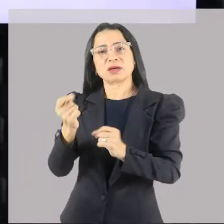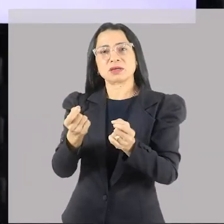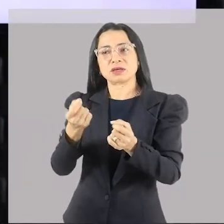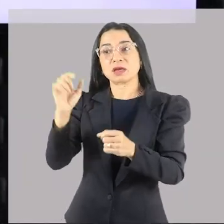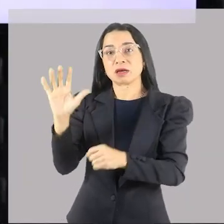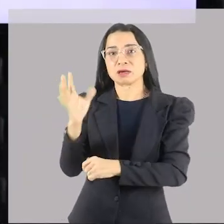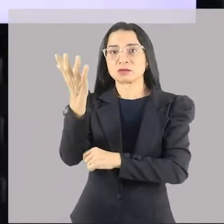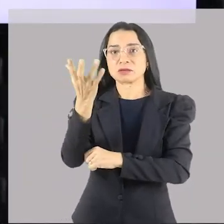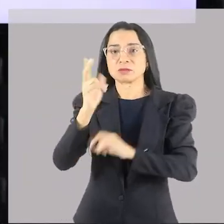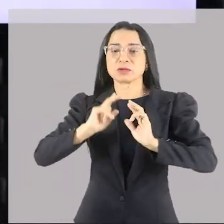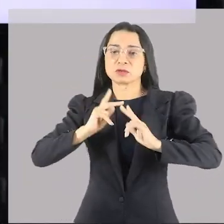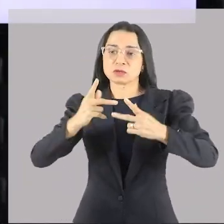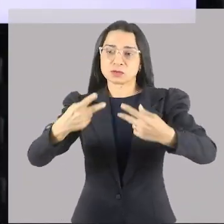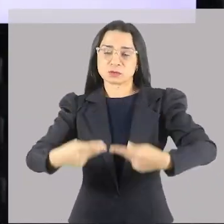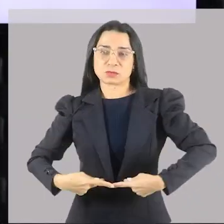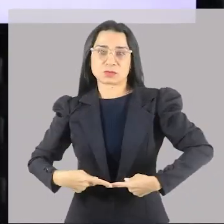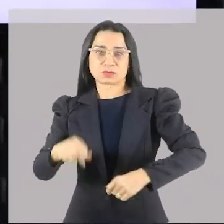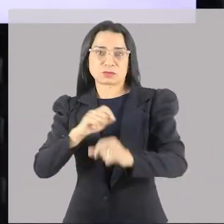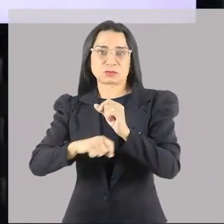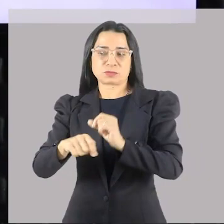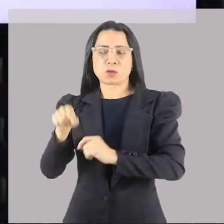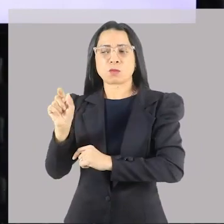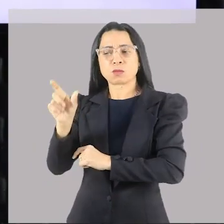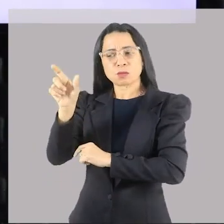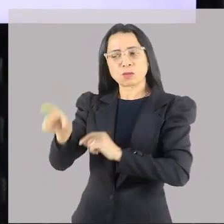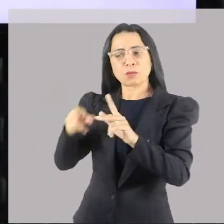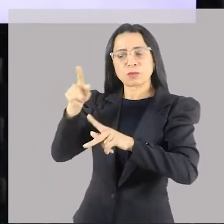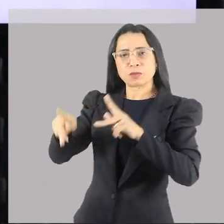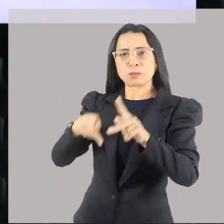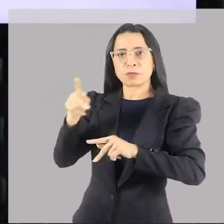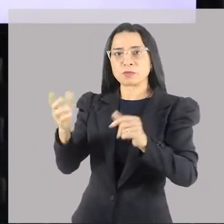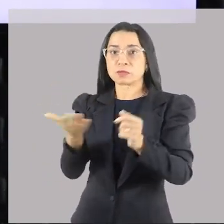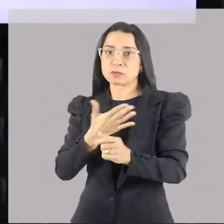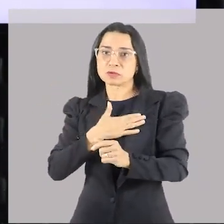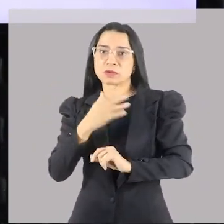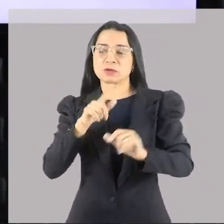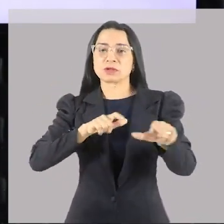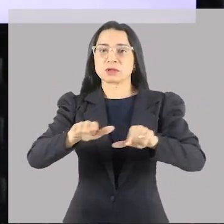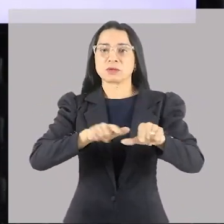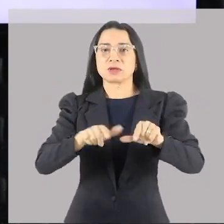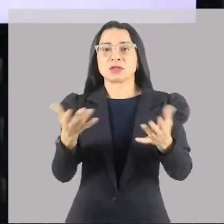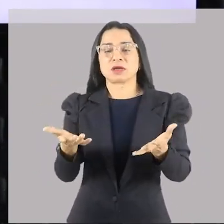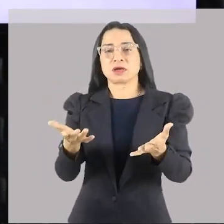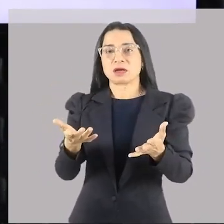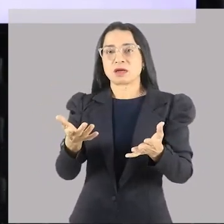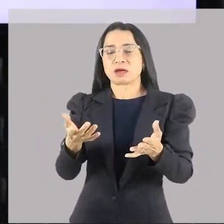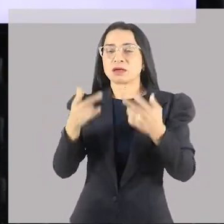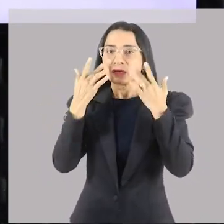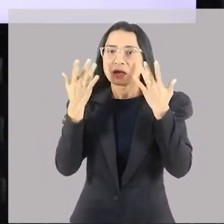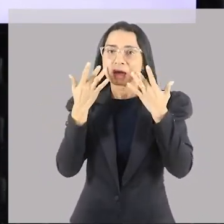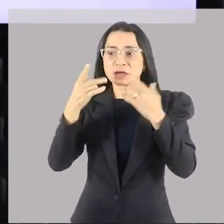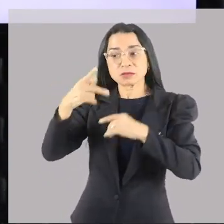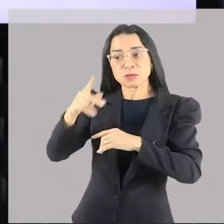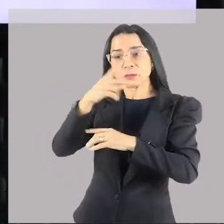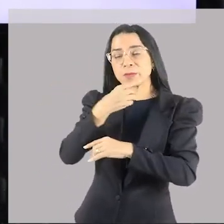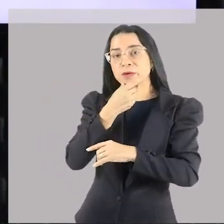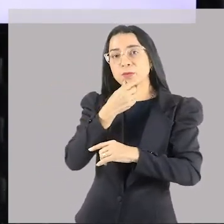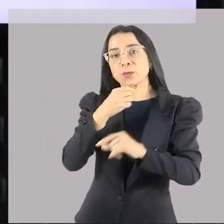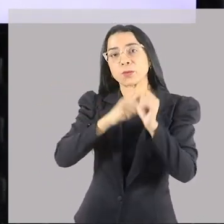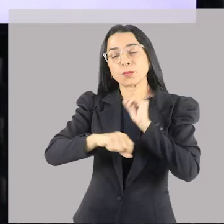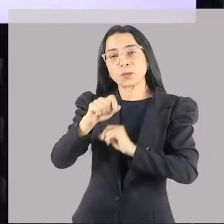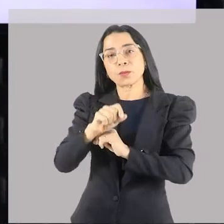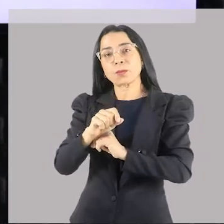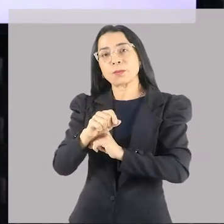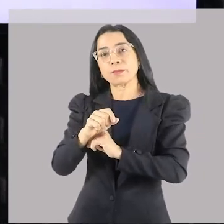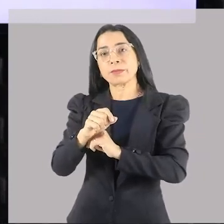vou falar, mas vamos lá, gostavam de trabalhar a arte para o homem, pelo homem, com o homem, entre o homem, entre outras coisas. Só tinha